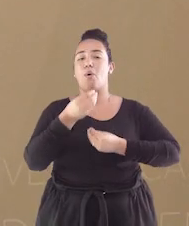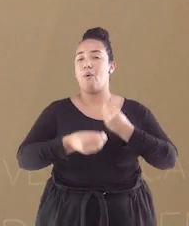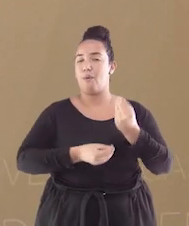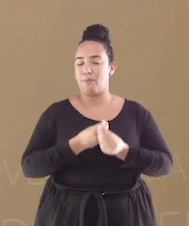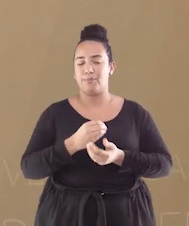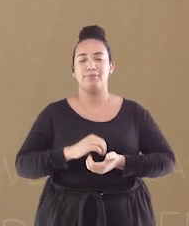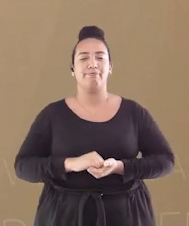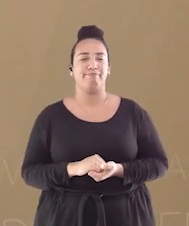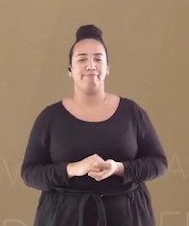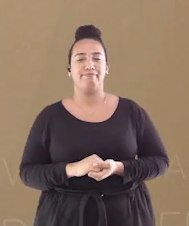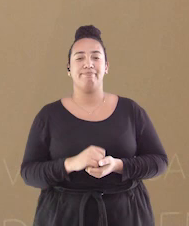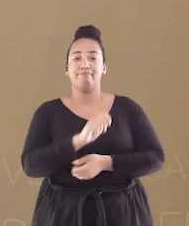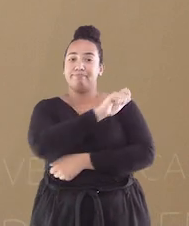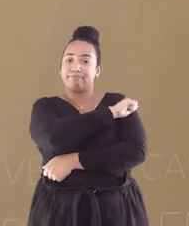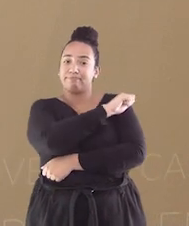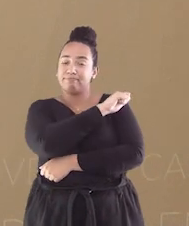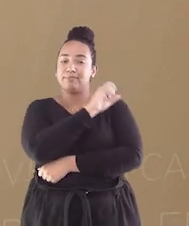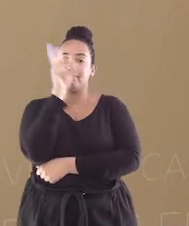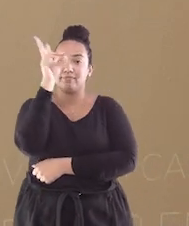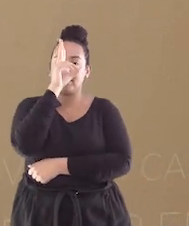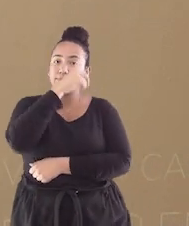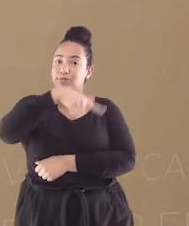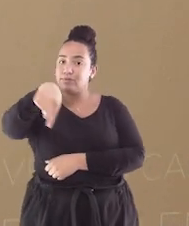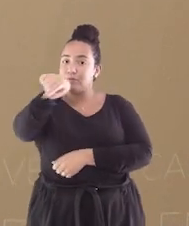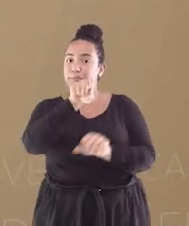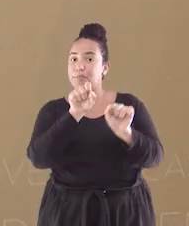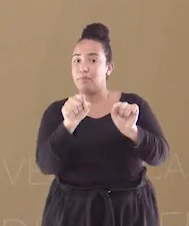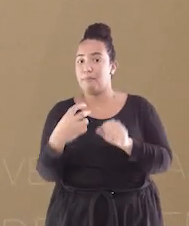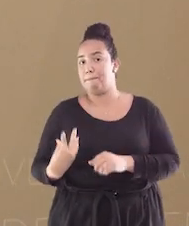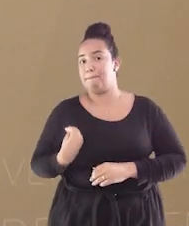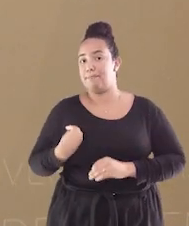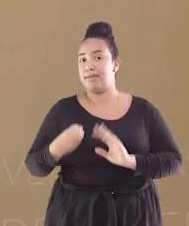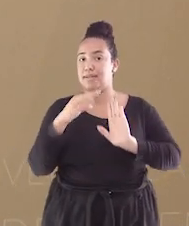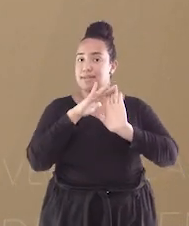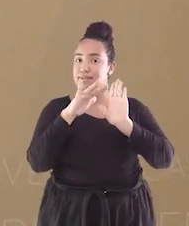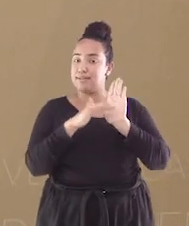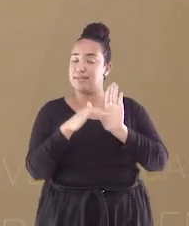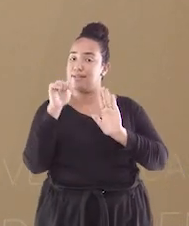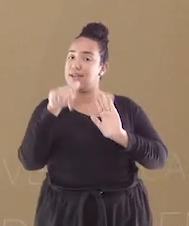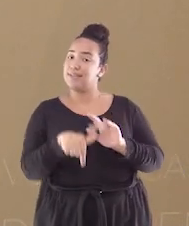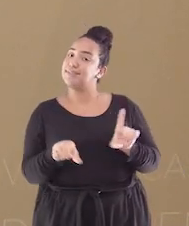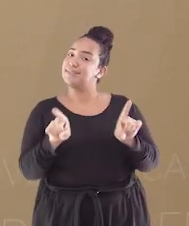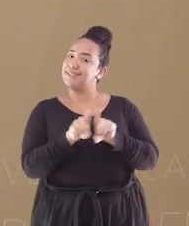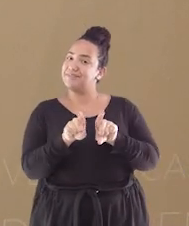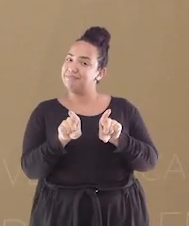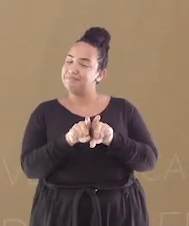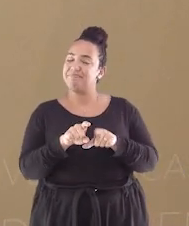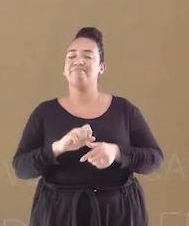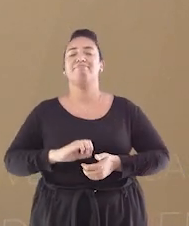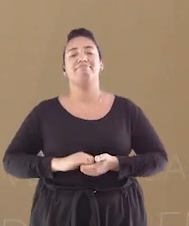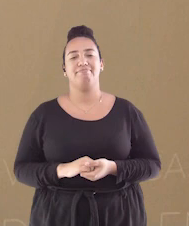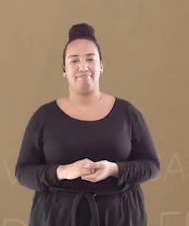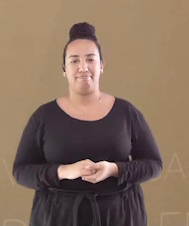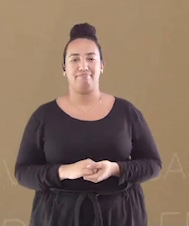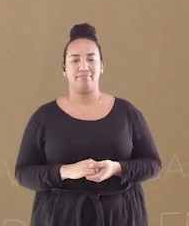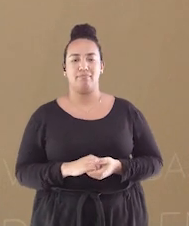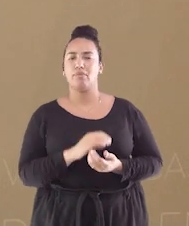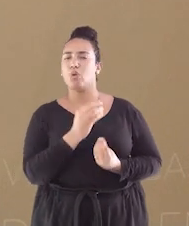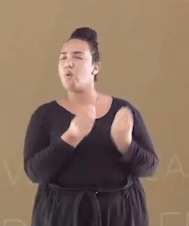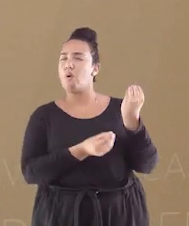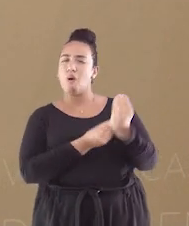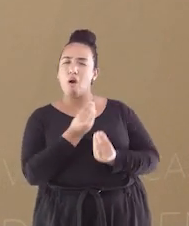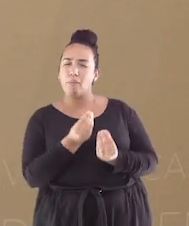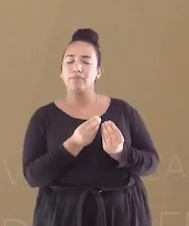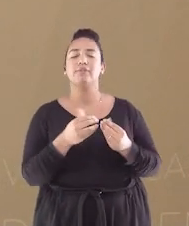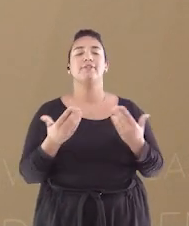Estudante, não se esqueça de que você pode marcar sua presença também aqui nas aulas da TV. Para isso,